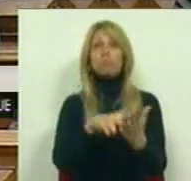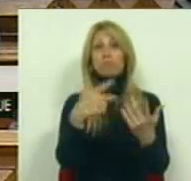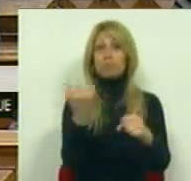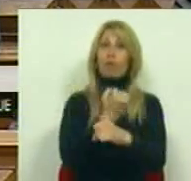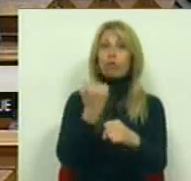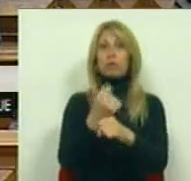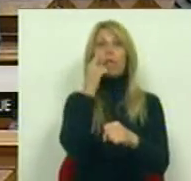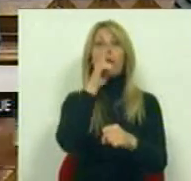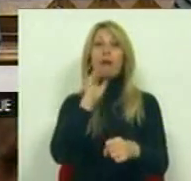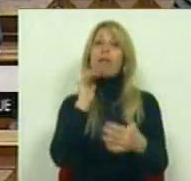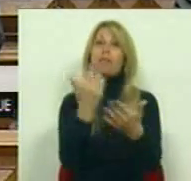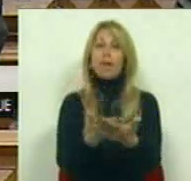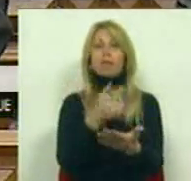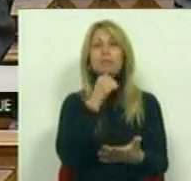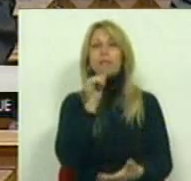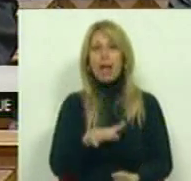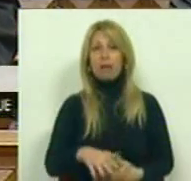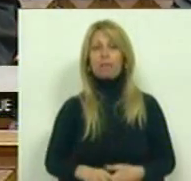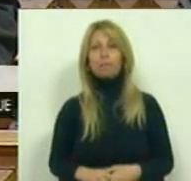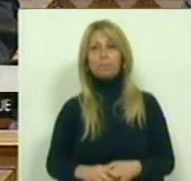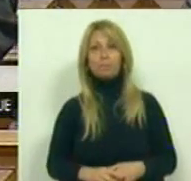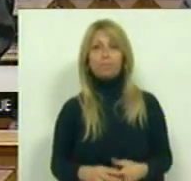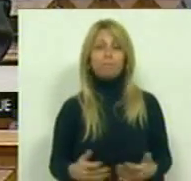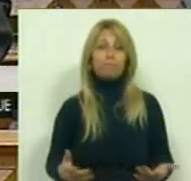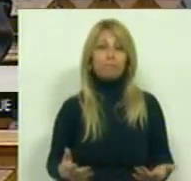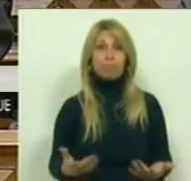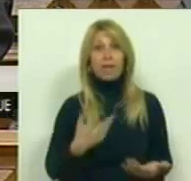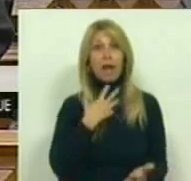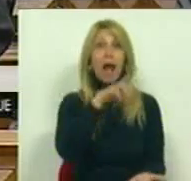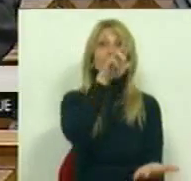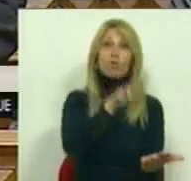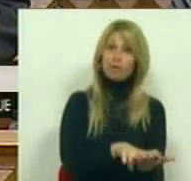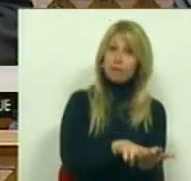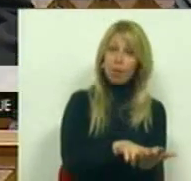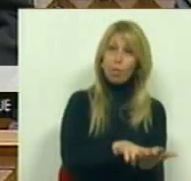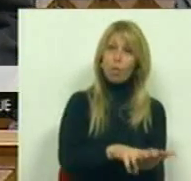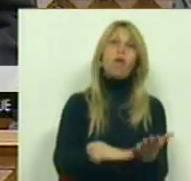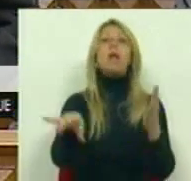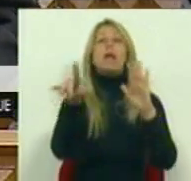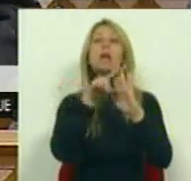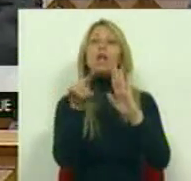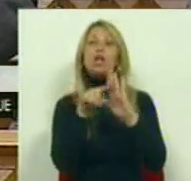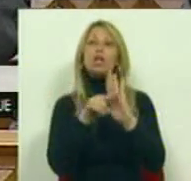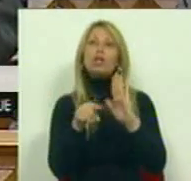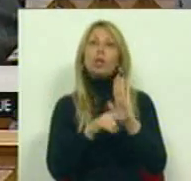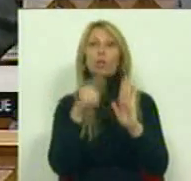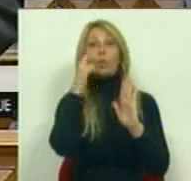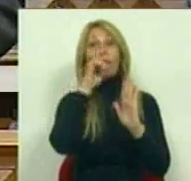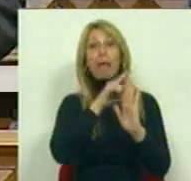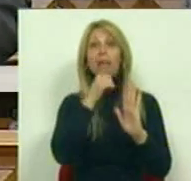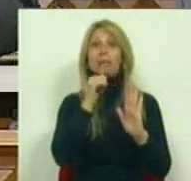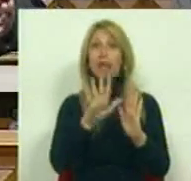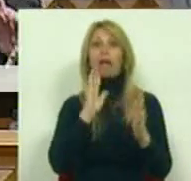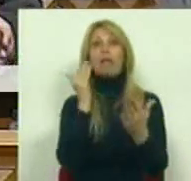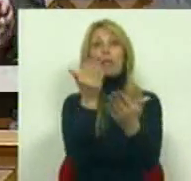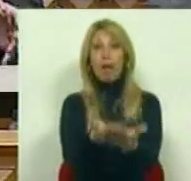dadores de sangue e que a aprovação do Estatuto do Dador de Sangue, um